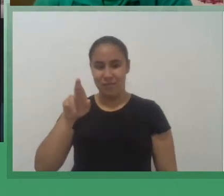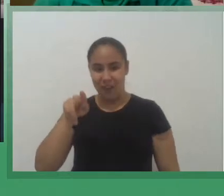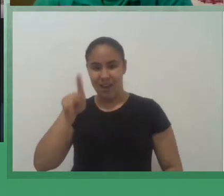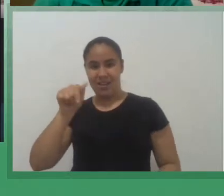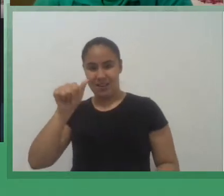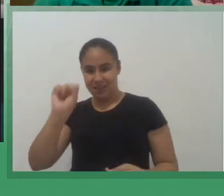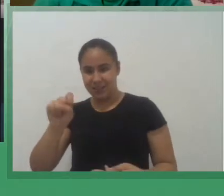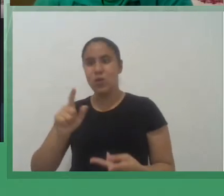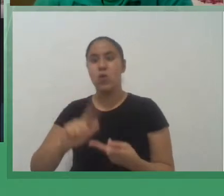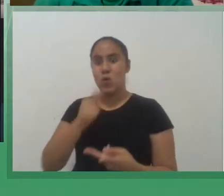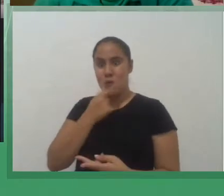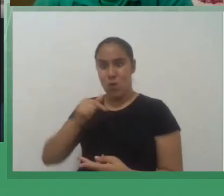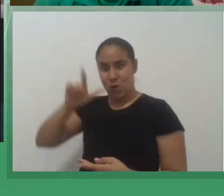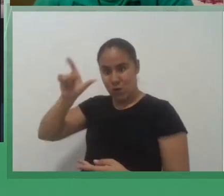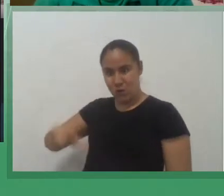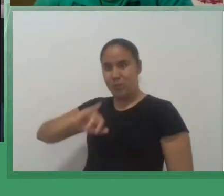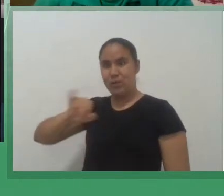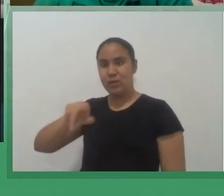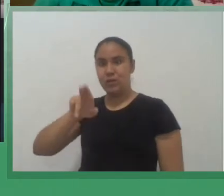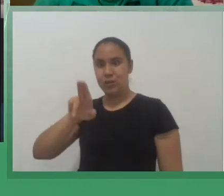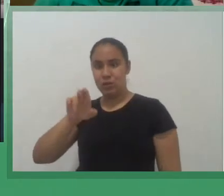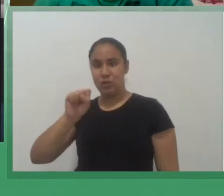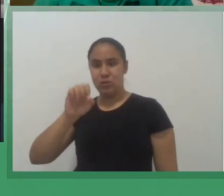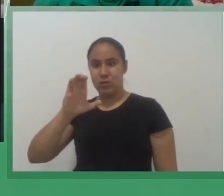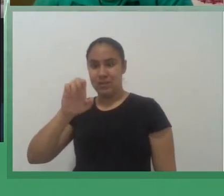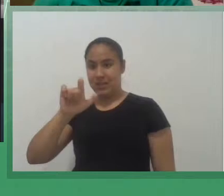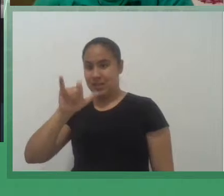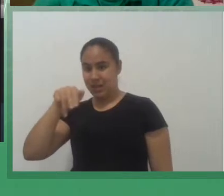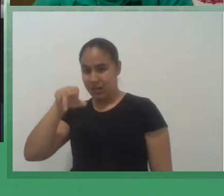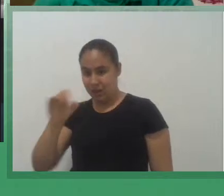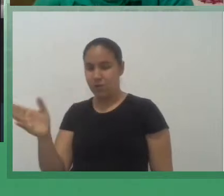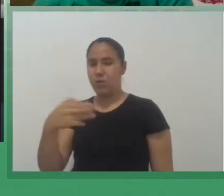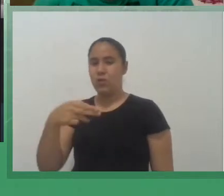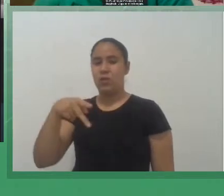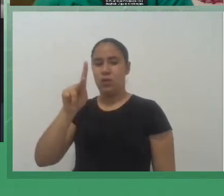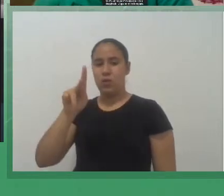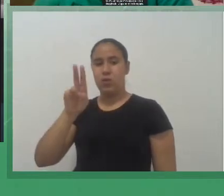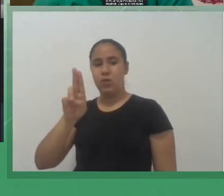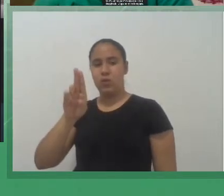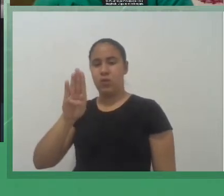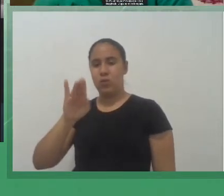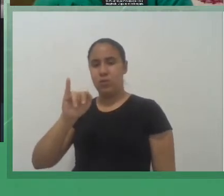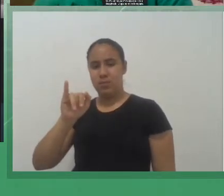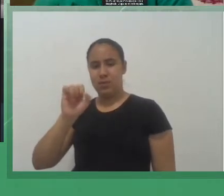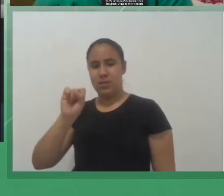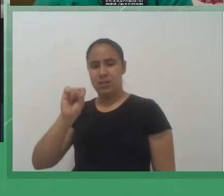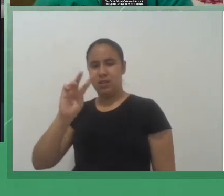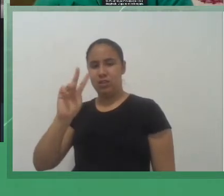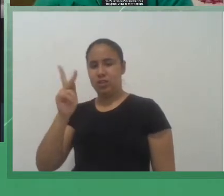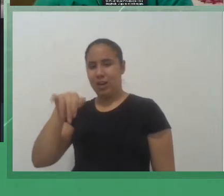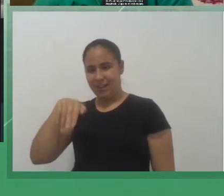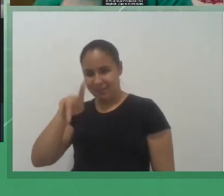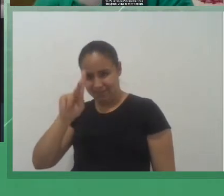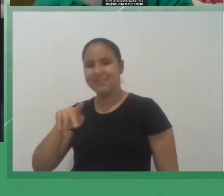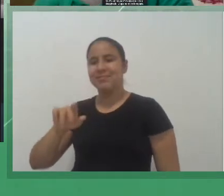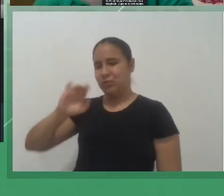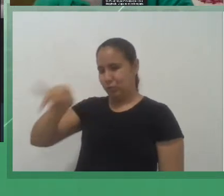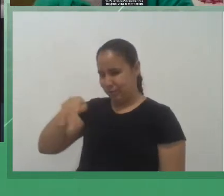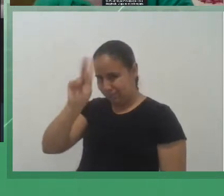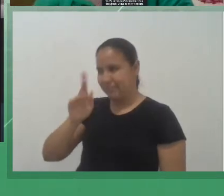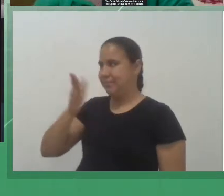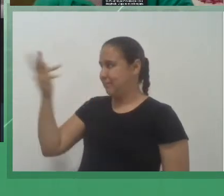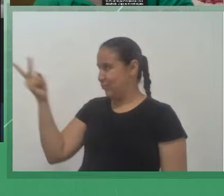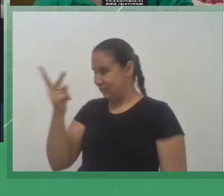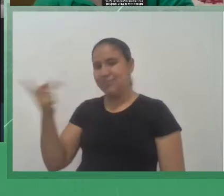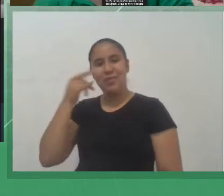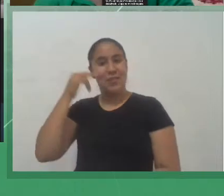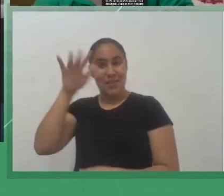fotografou as pessoas consideradas importantes mas ele também fotografou trabalhadores então a coisa que eu acho importante falar é que